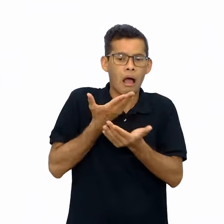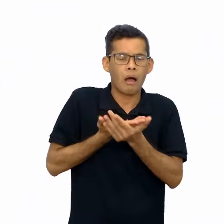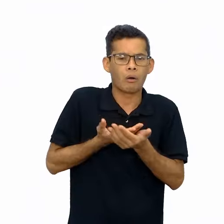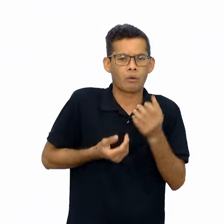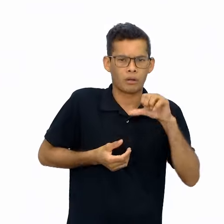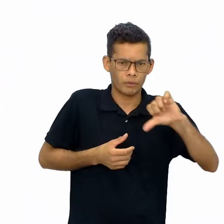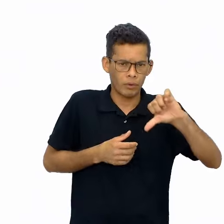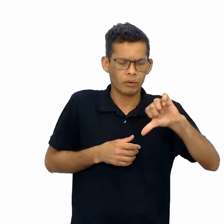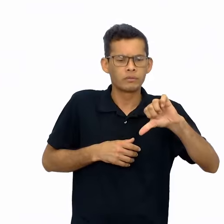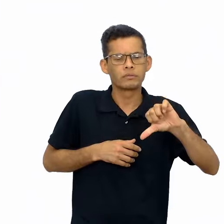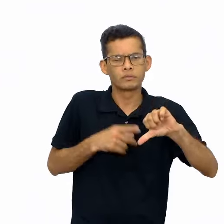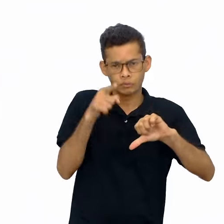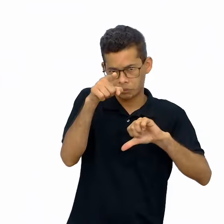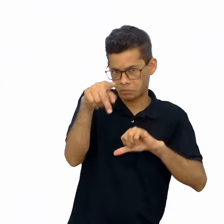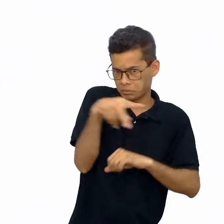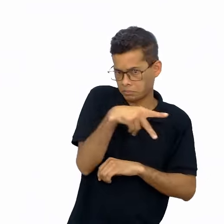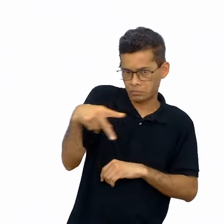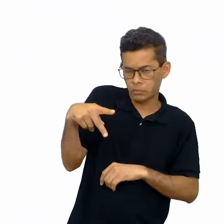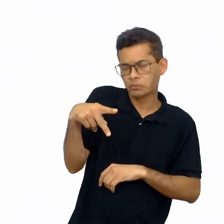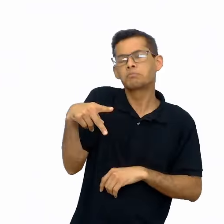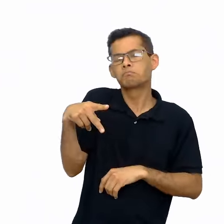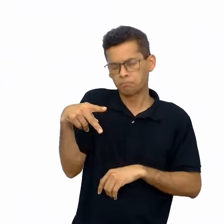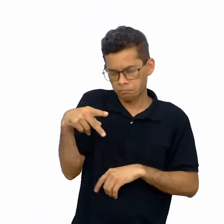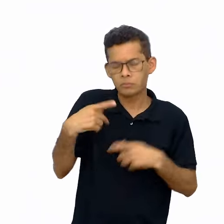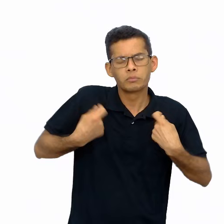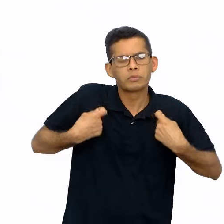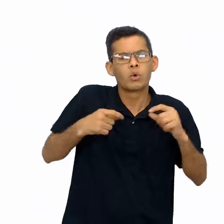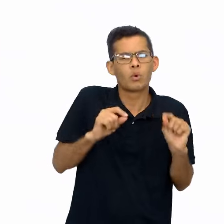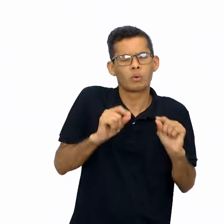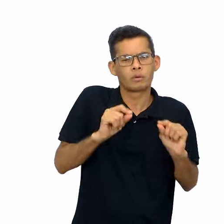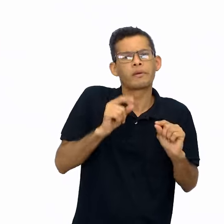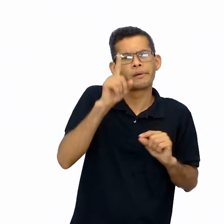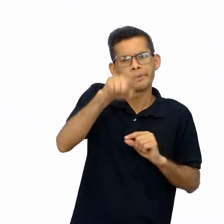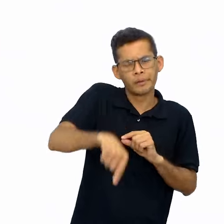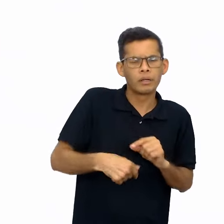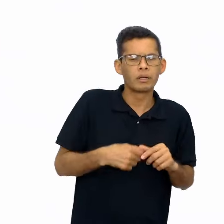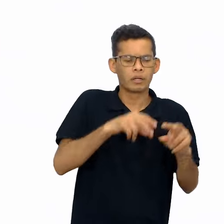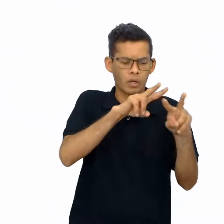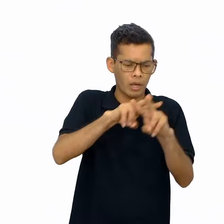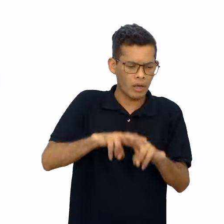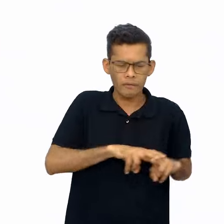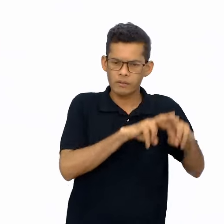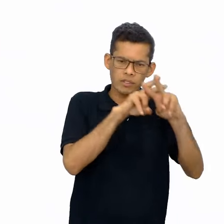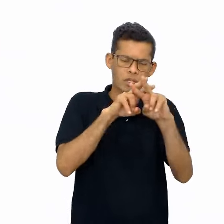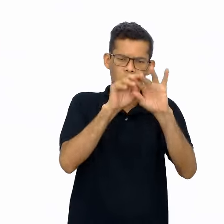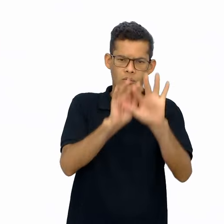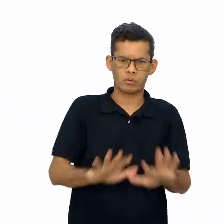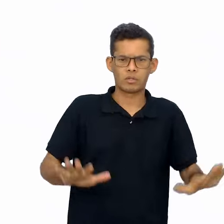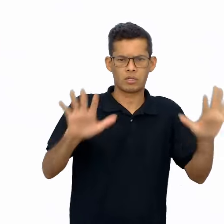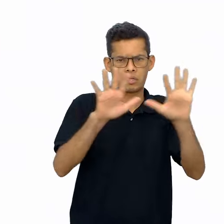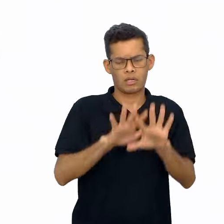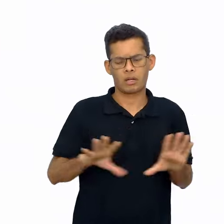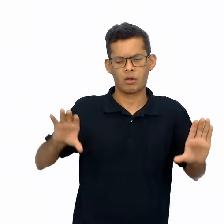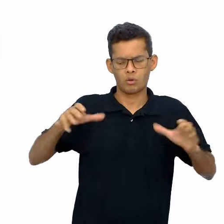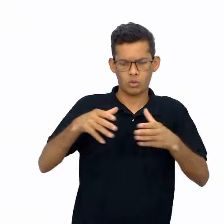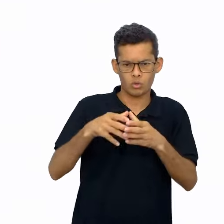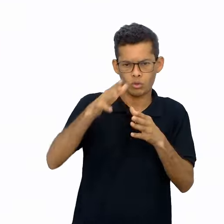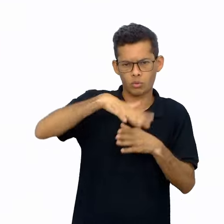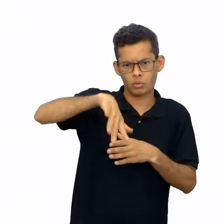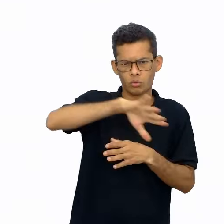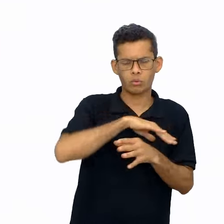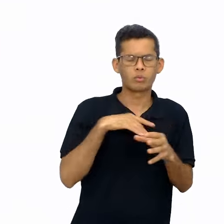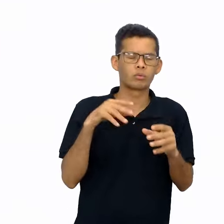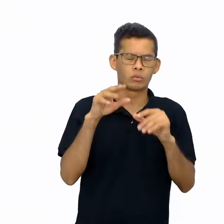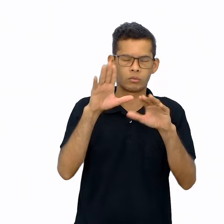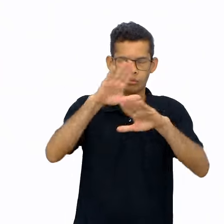você, professor, professora, deverá conduzir uma revisão coletiva do ponto que foi elaborado, buscando chegar